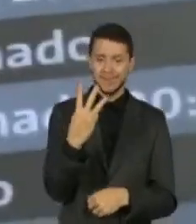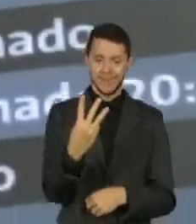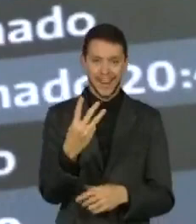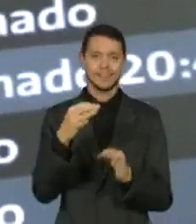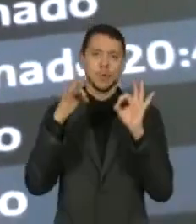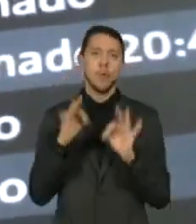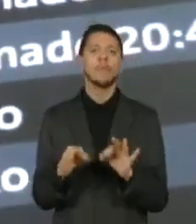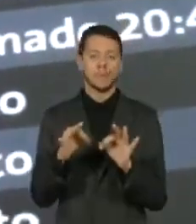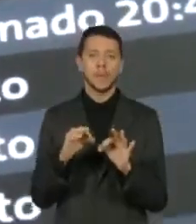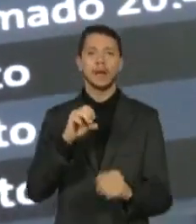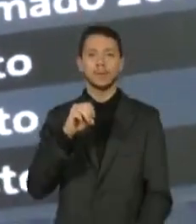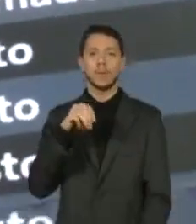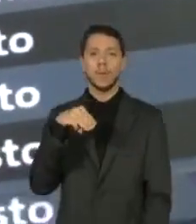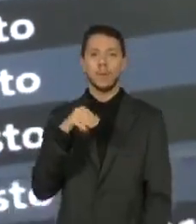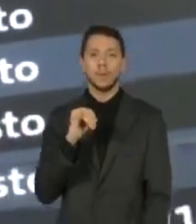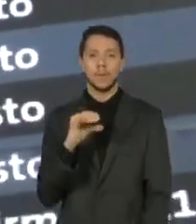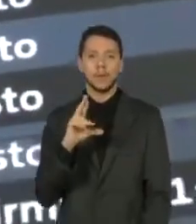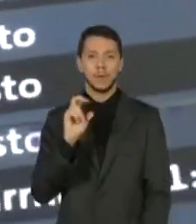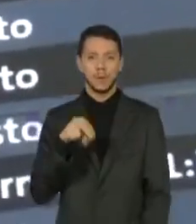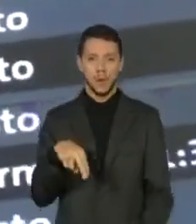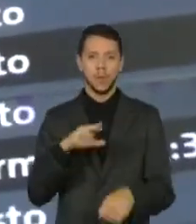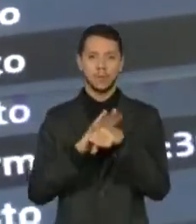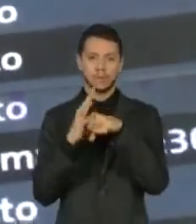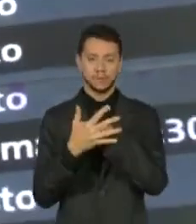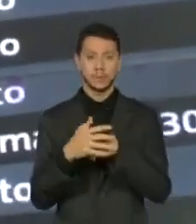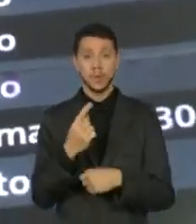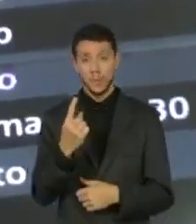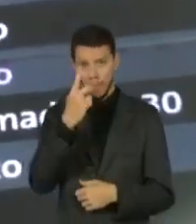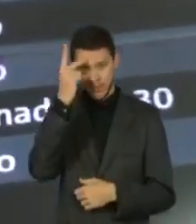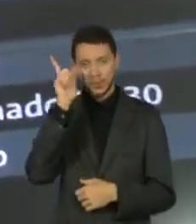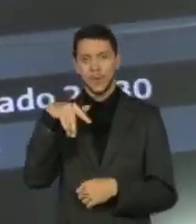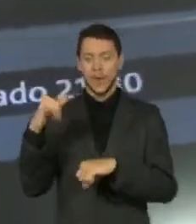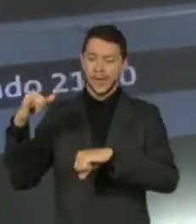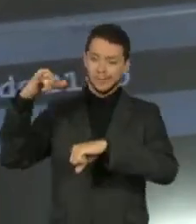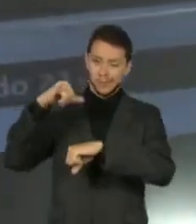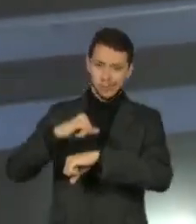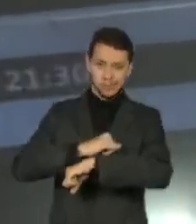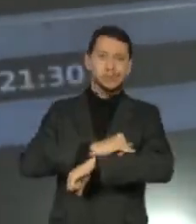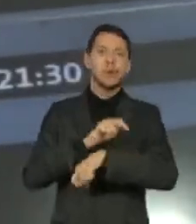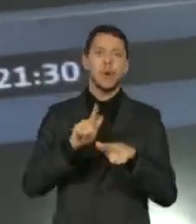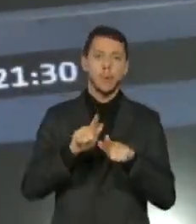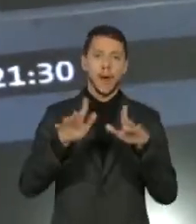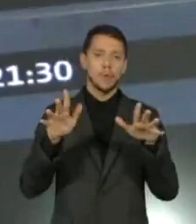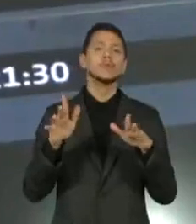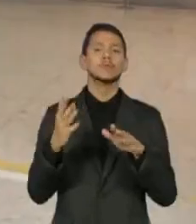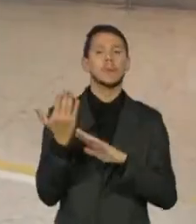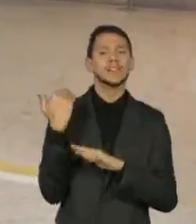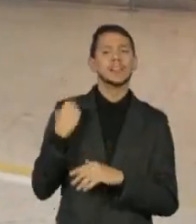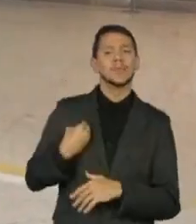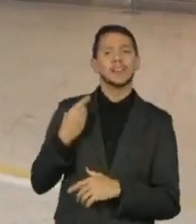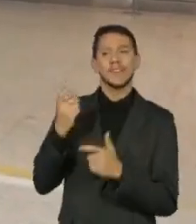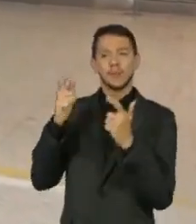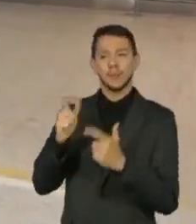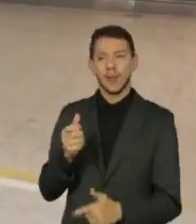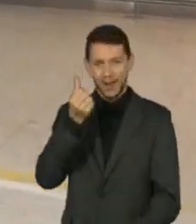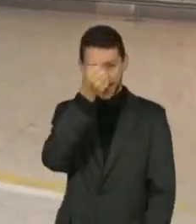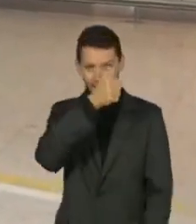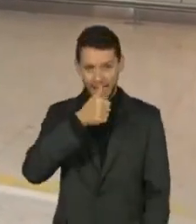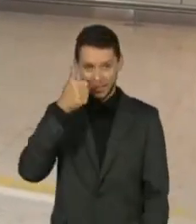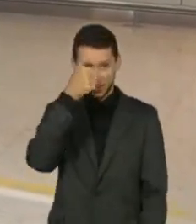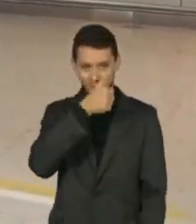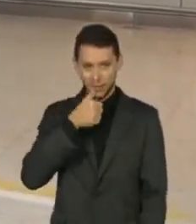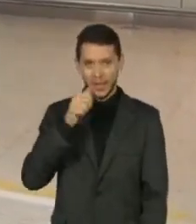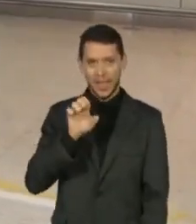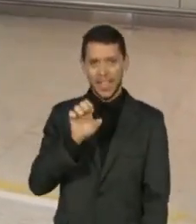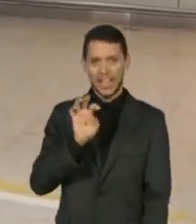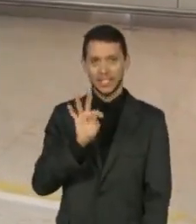confirmados é de um rapaz que desembarcou no aeroporto de Guarulhos vindo da Etiópia no último sábado, quando testou positivo